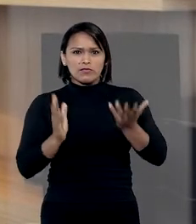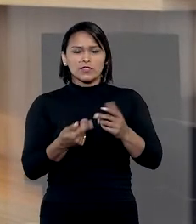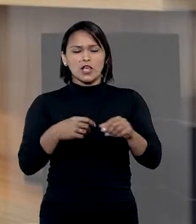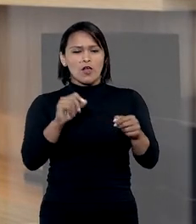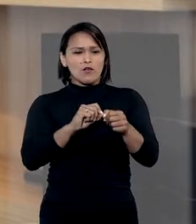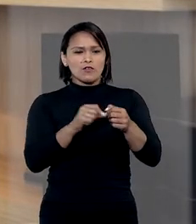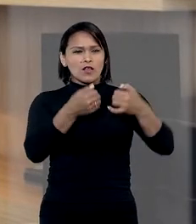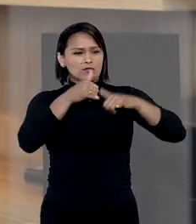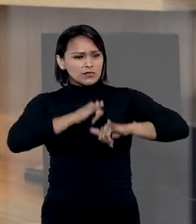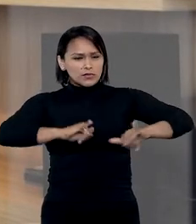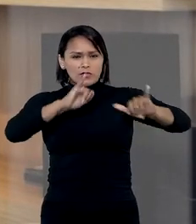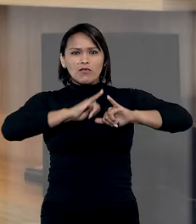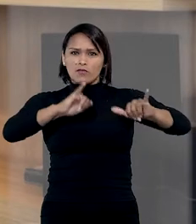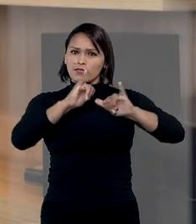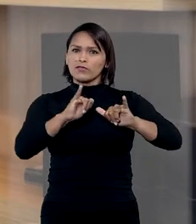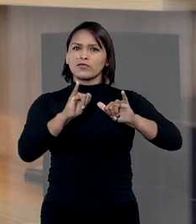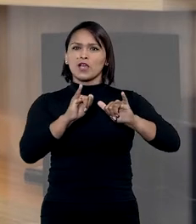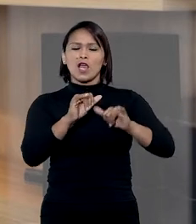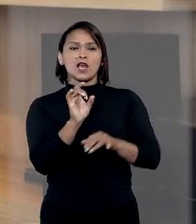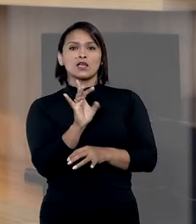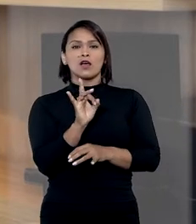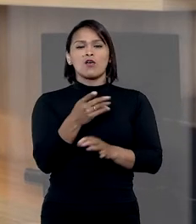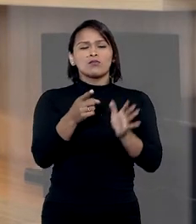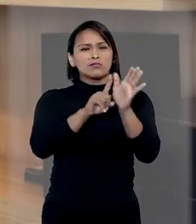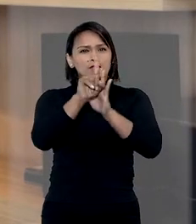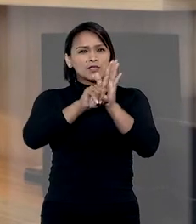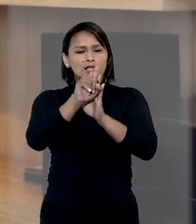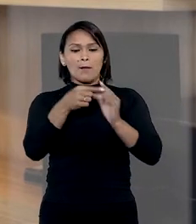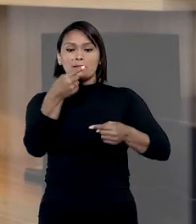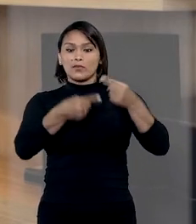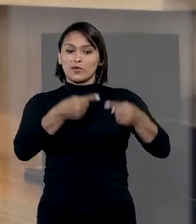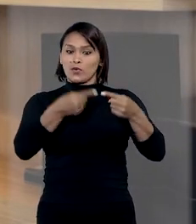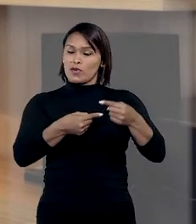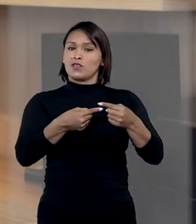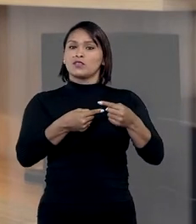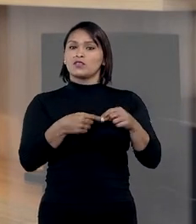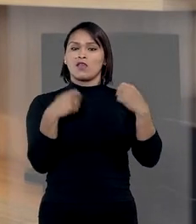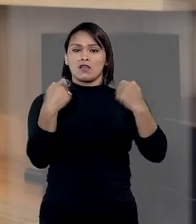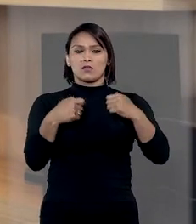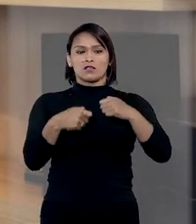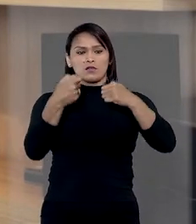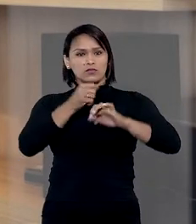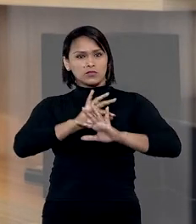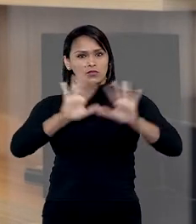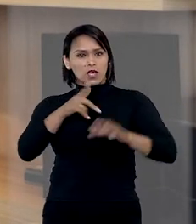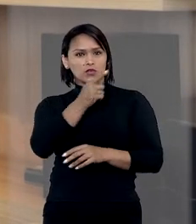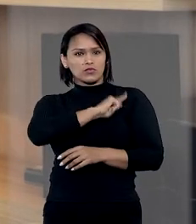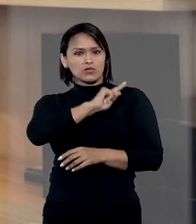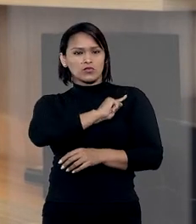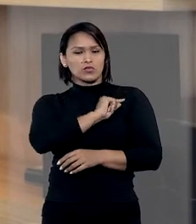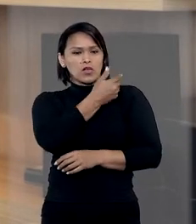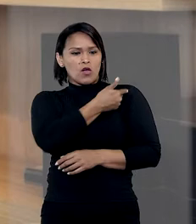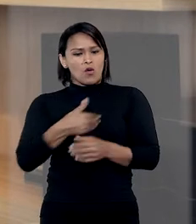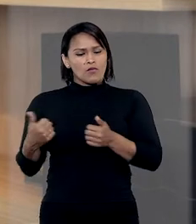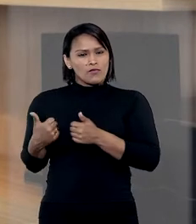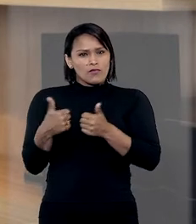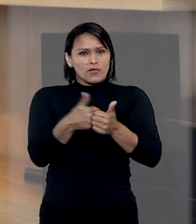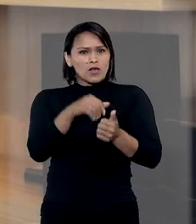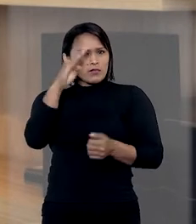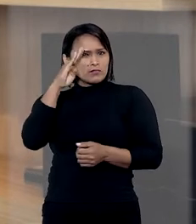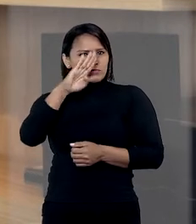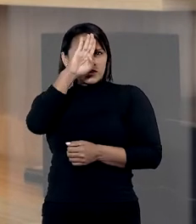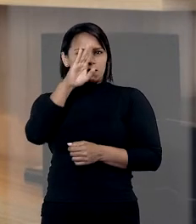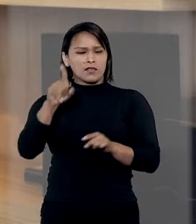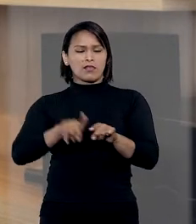meio das peças publicitárias se restringiram a uma análise política e subjetiva da gestão conduzida pelo presidente da